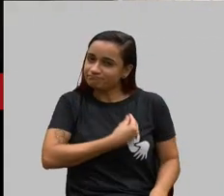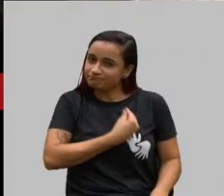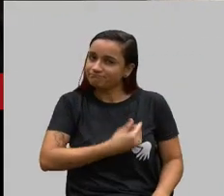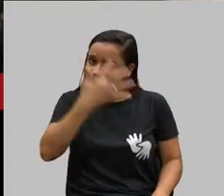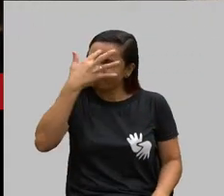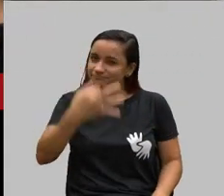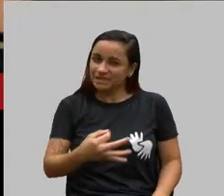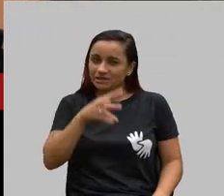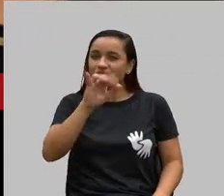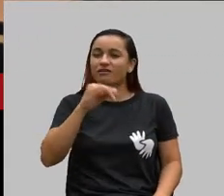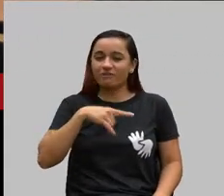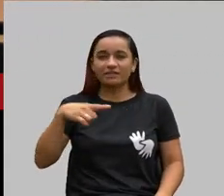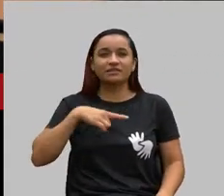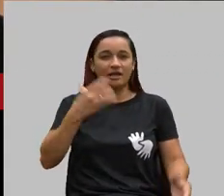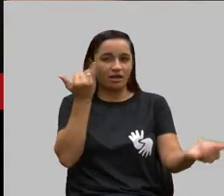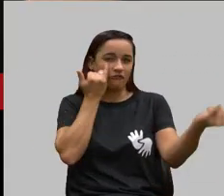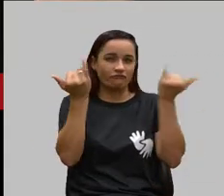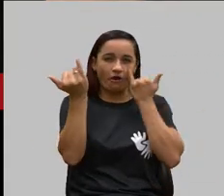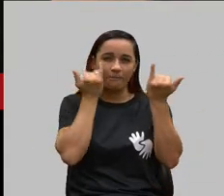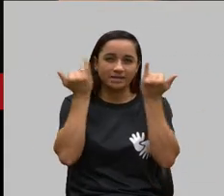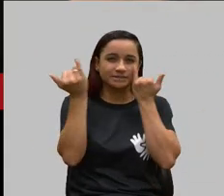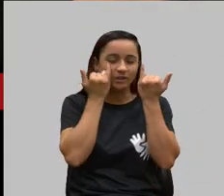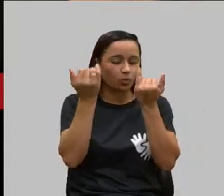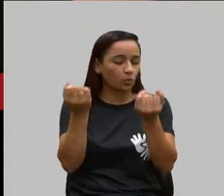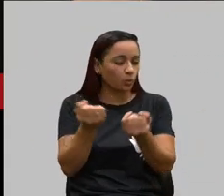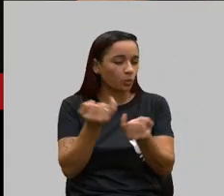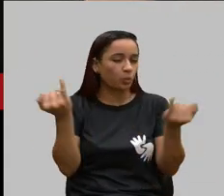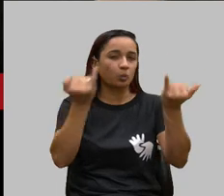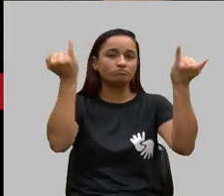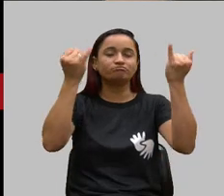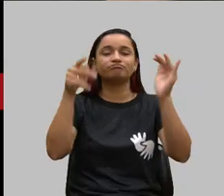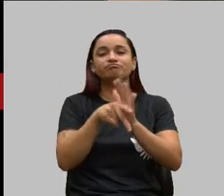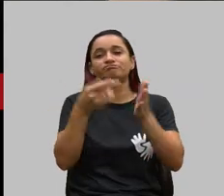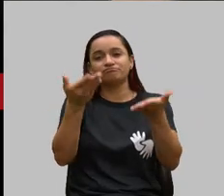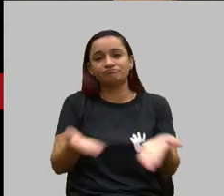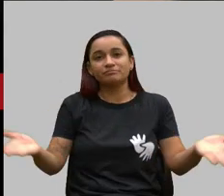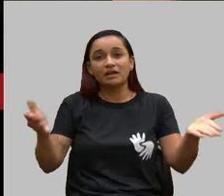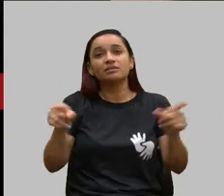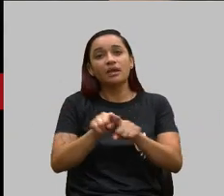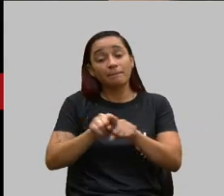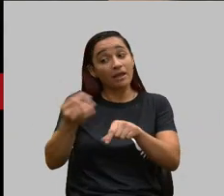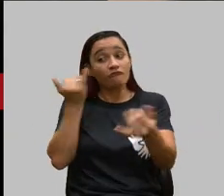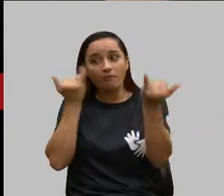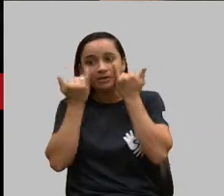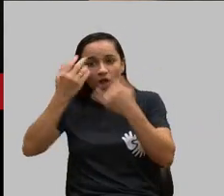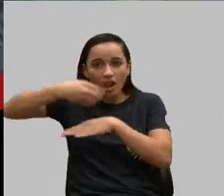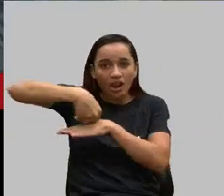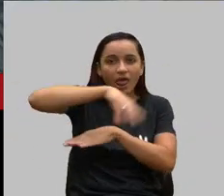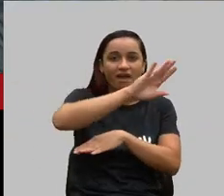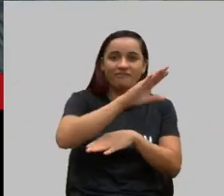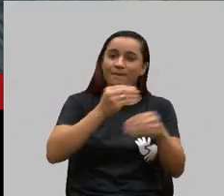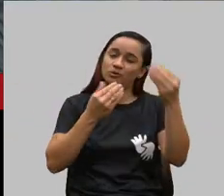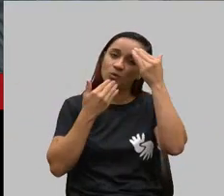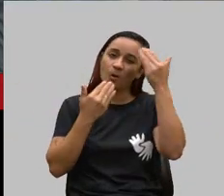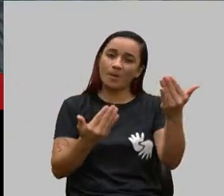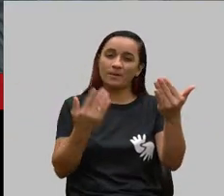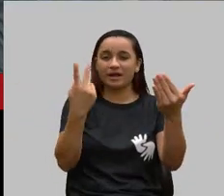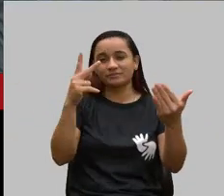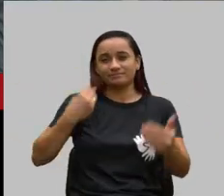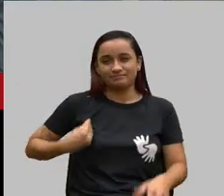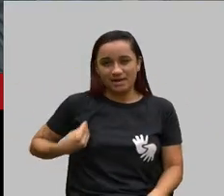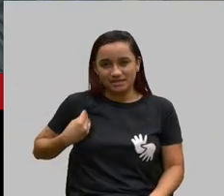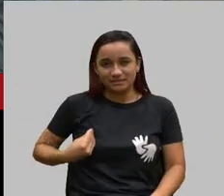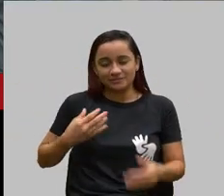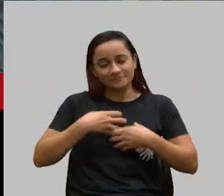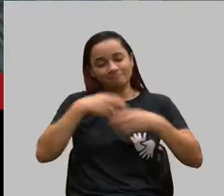muitas informações e também levar muitas informações a essa audiência pública. Muito obrigada a todos vocês que estão presentes. Fico muito